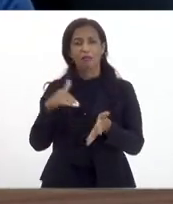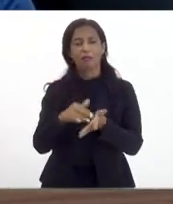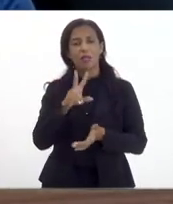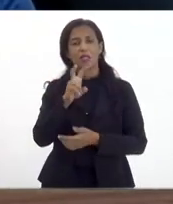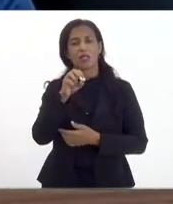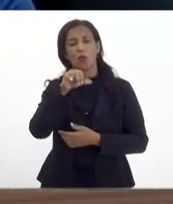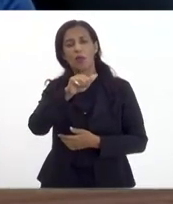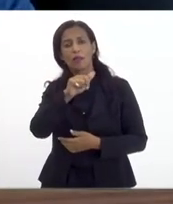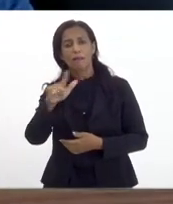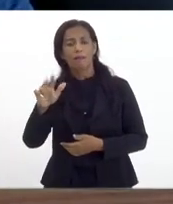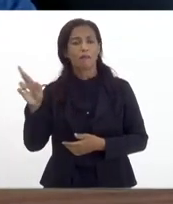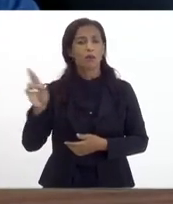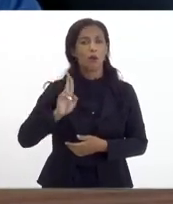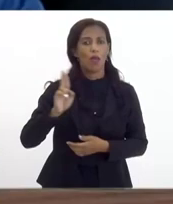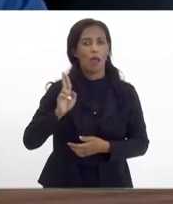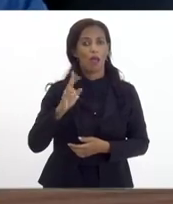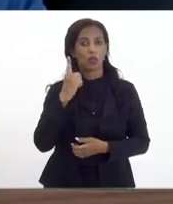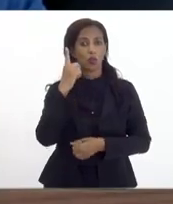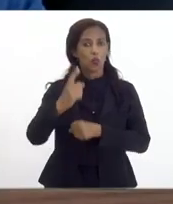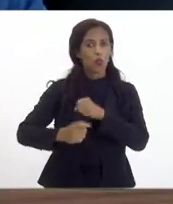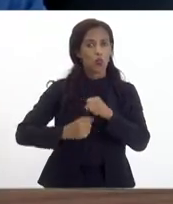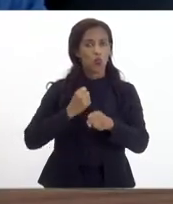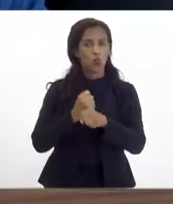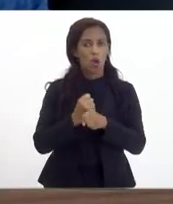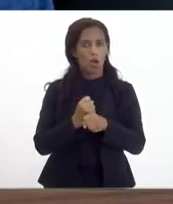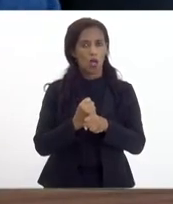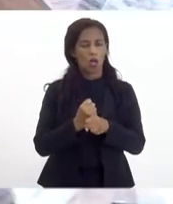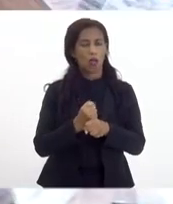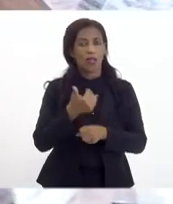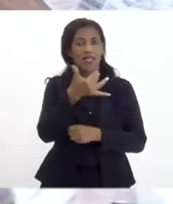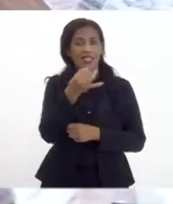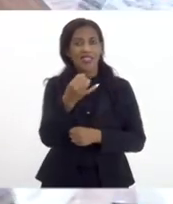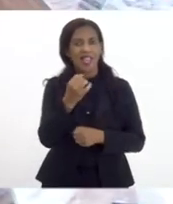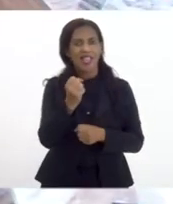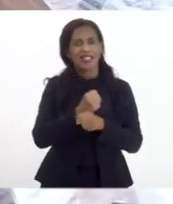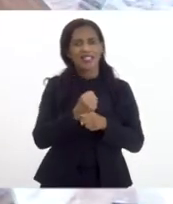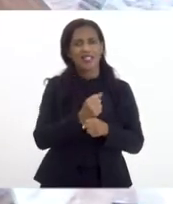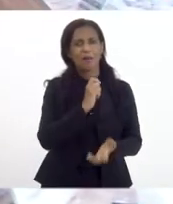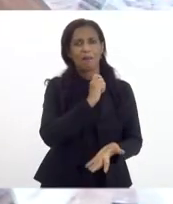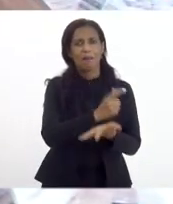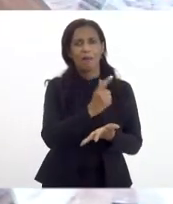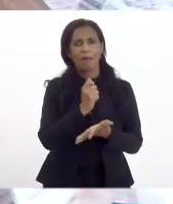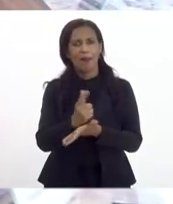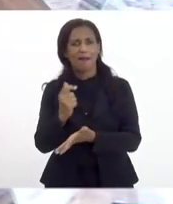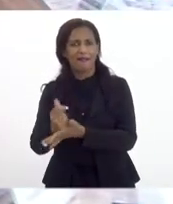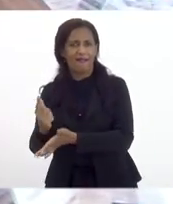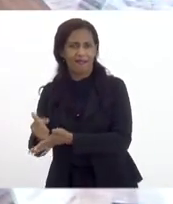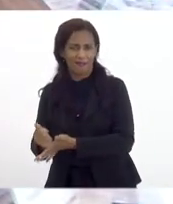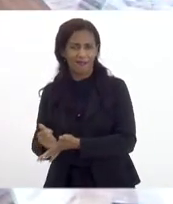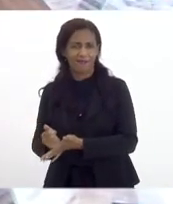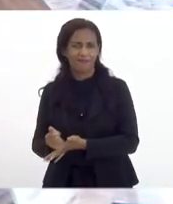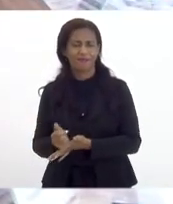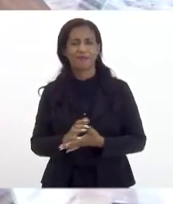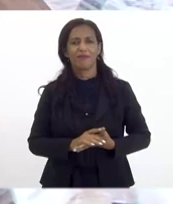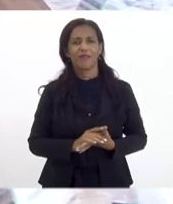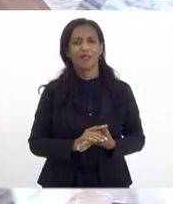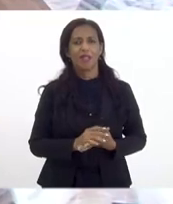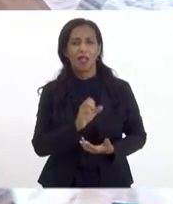reais com um ano de carência e 10 anos para pagar sem juros é o Supera Rio e